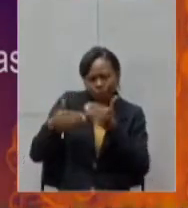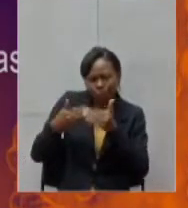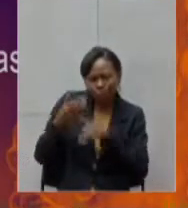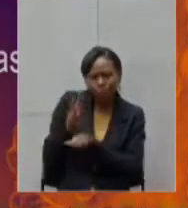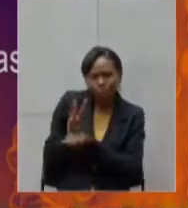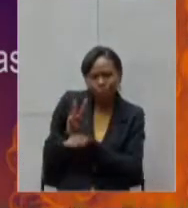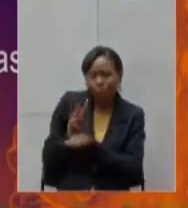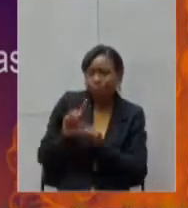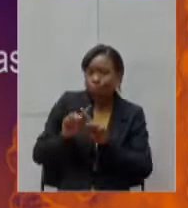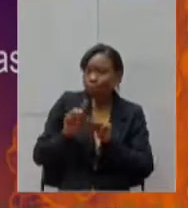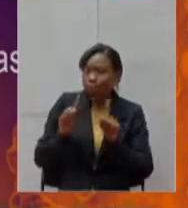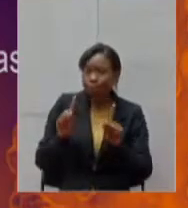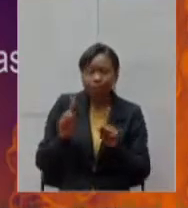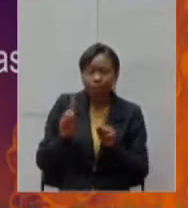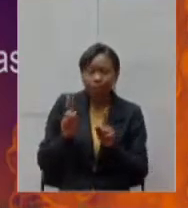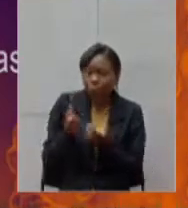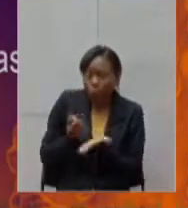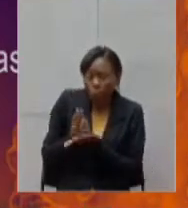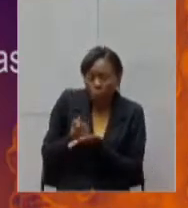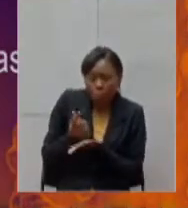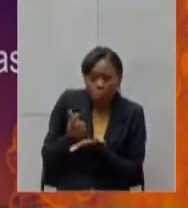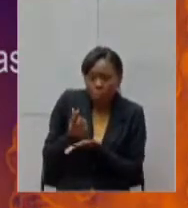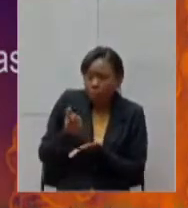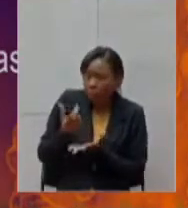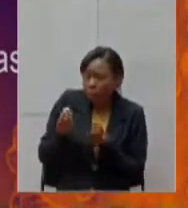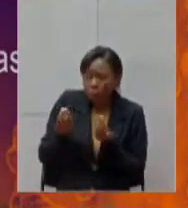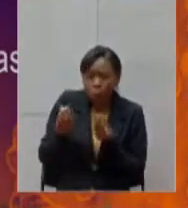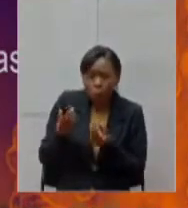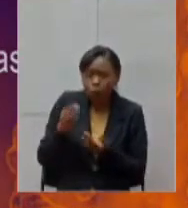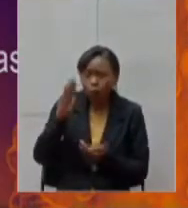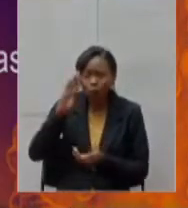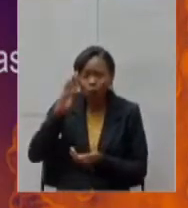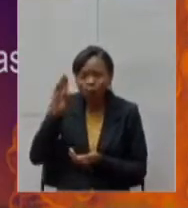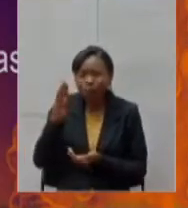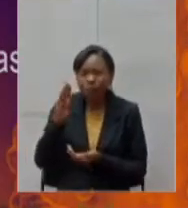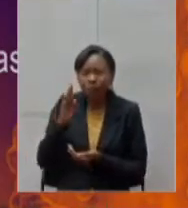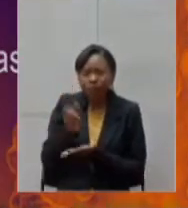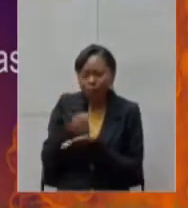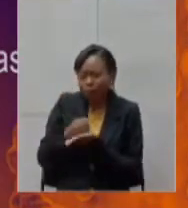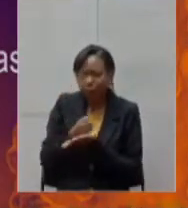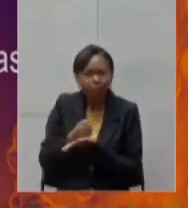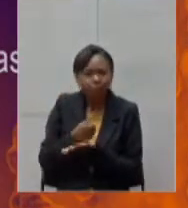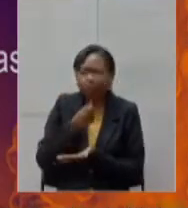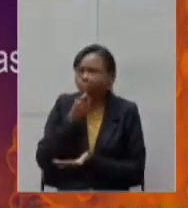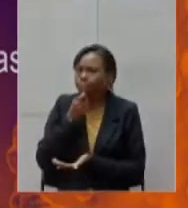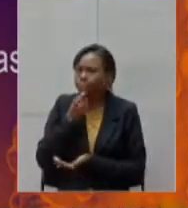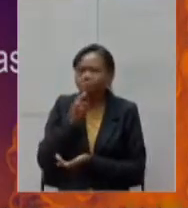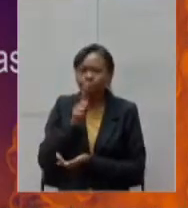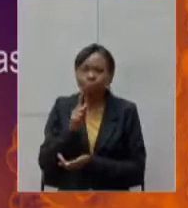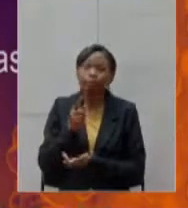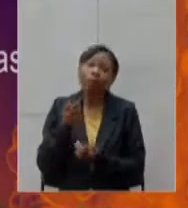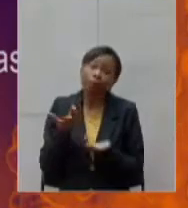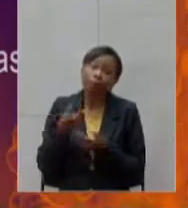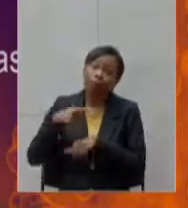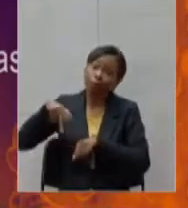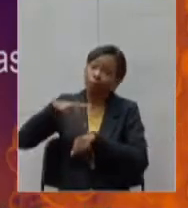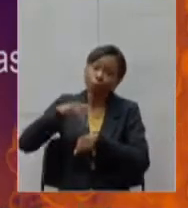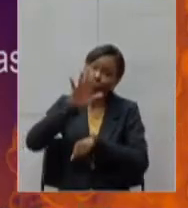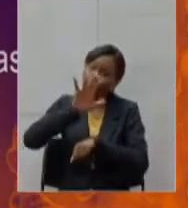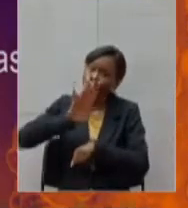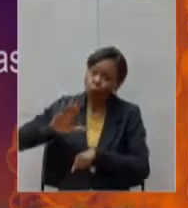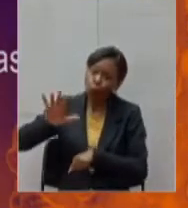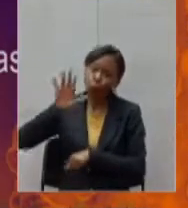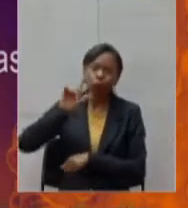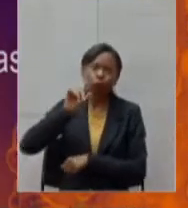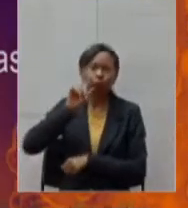fazer uma aquisição importante dos principais medicamentos, isso nós vimos que o país inteiro teve esse problema, nós